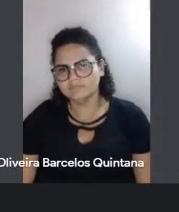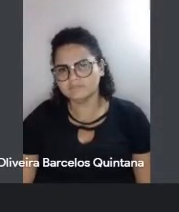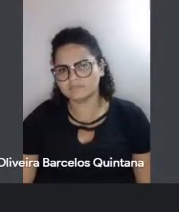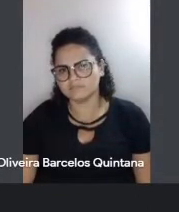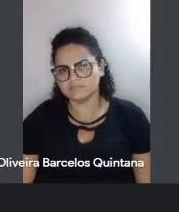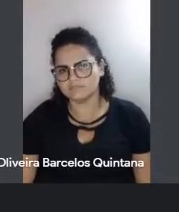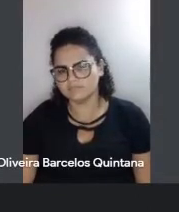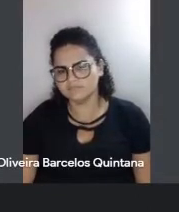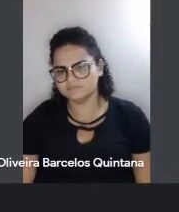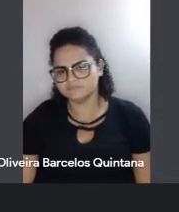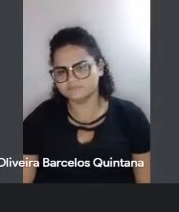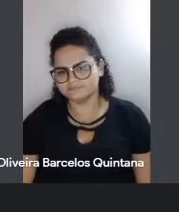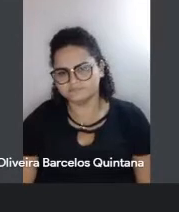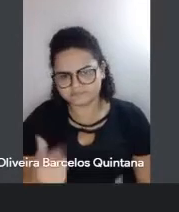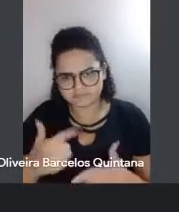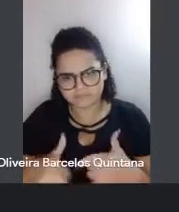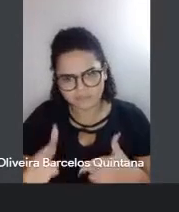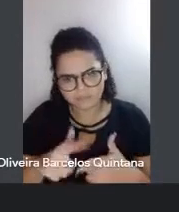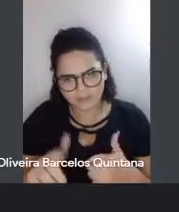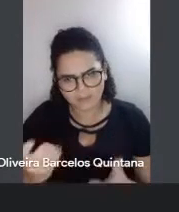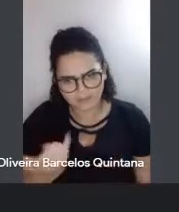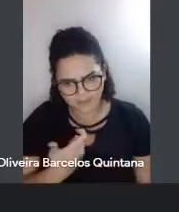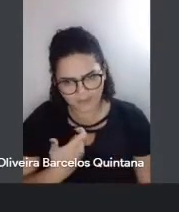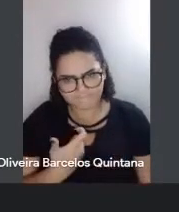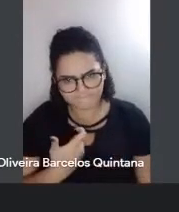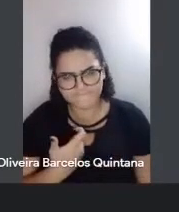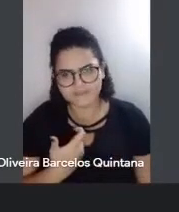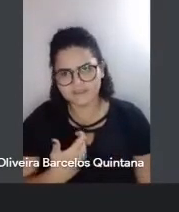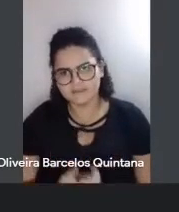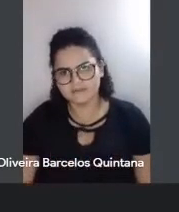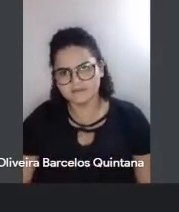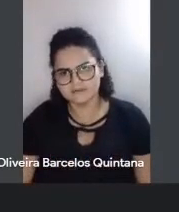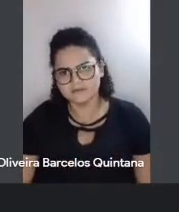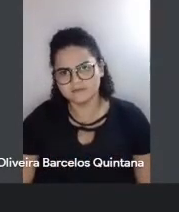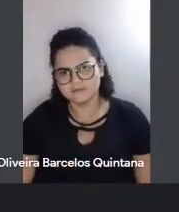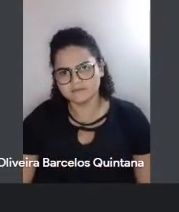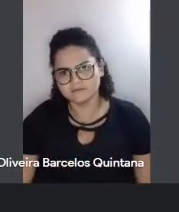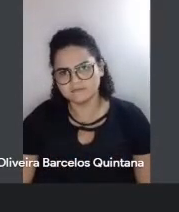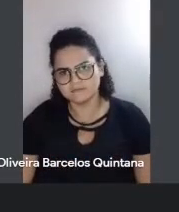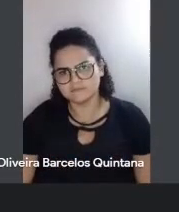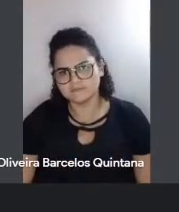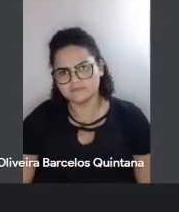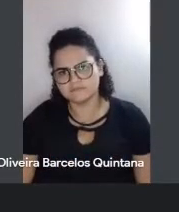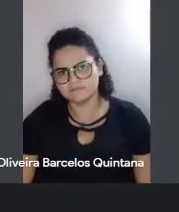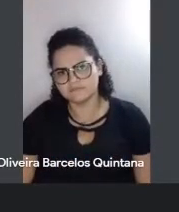Se tiver com algum problema, avisa que a gente vai, vai tocando barco aqui, não tem problema, tá?